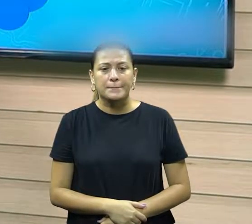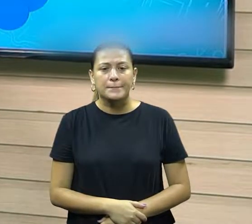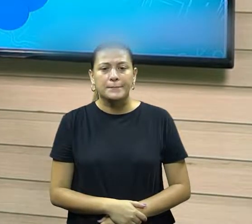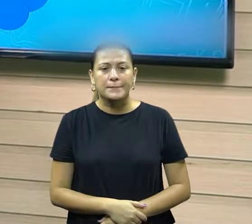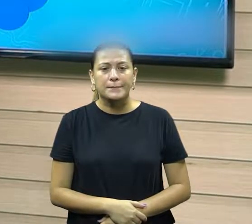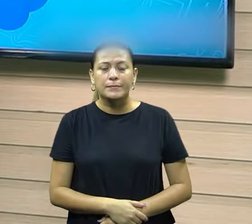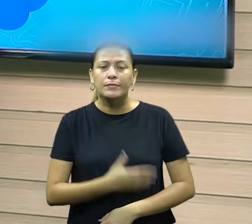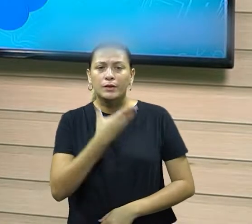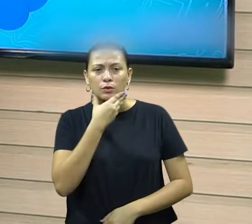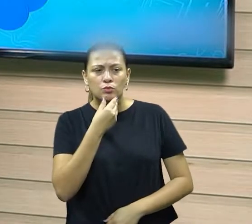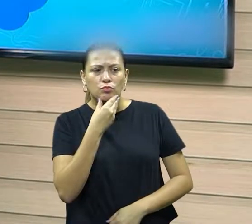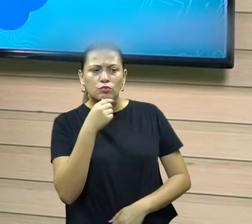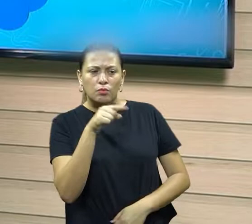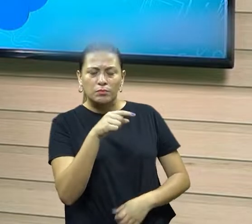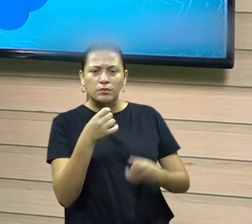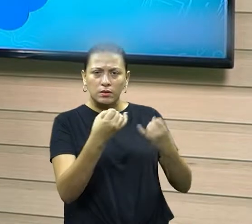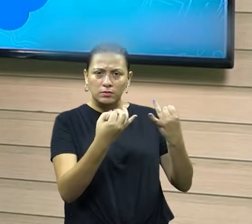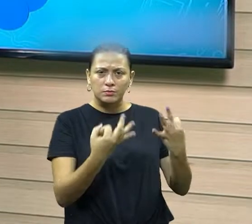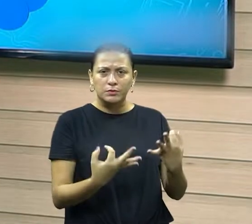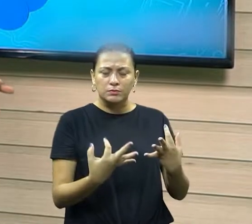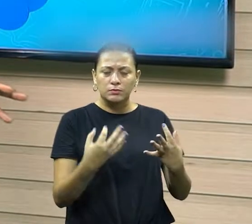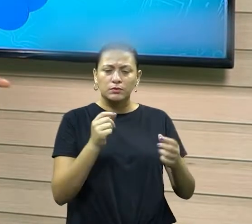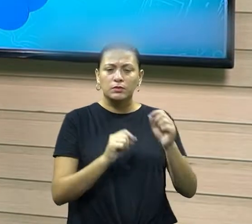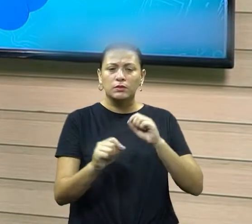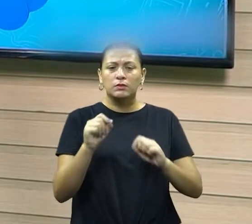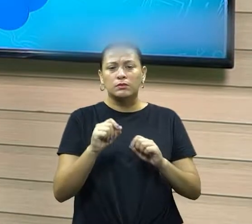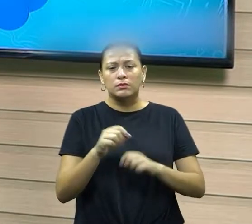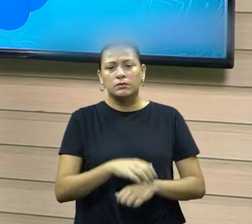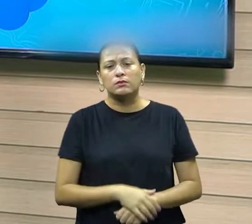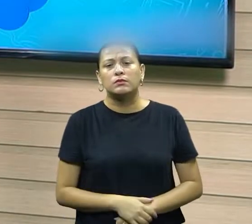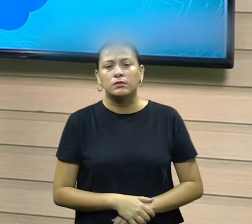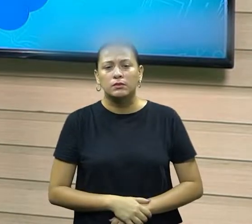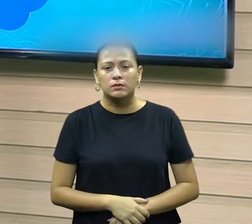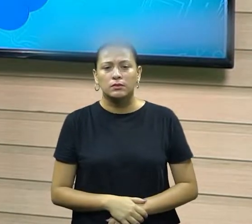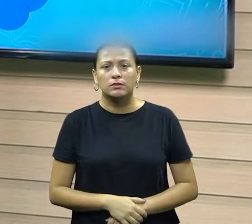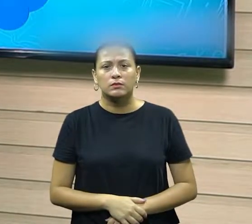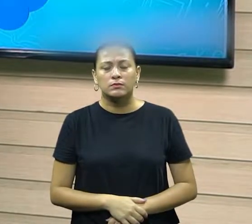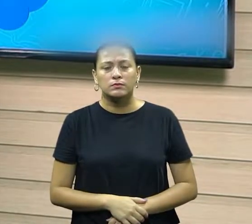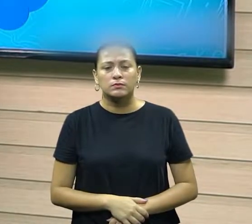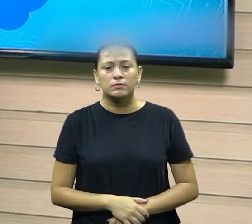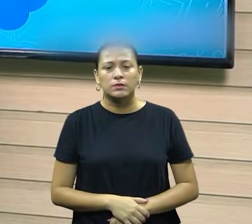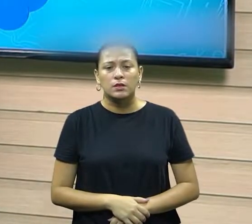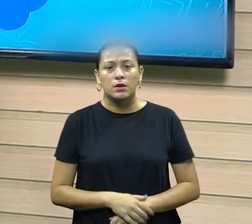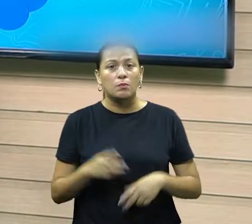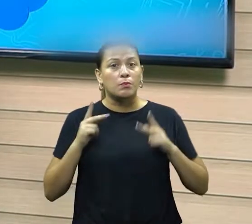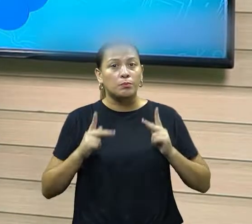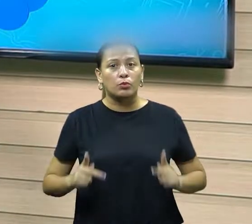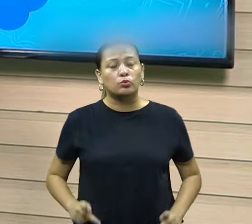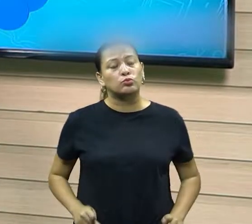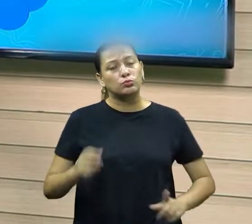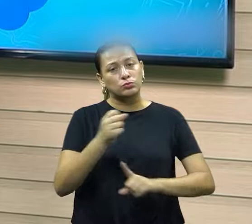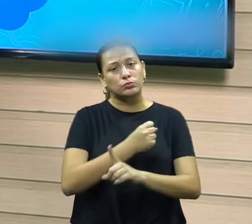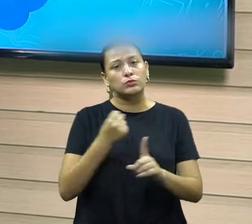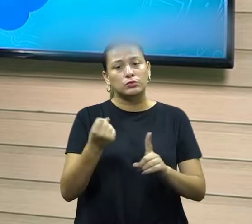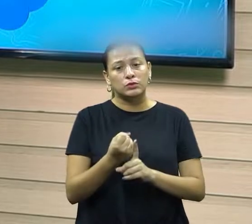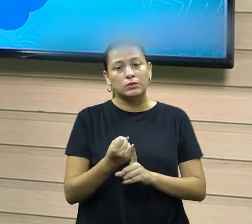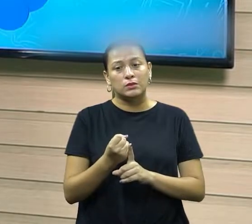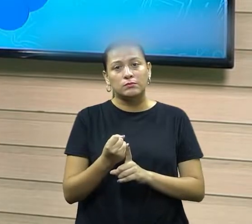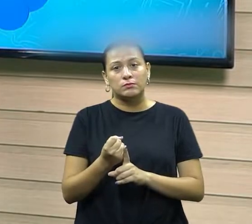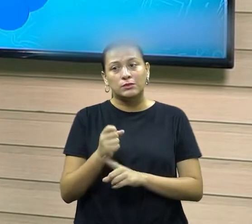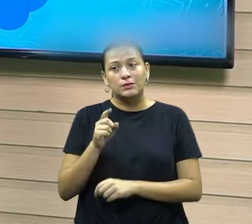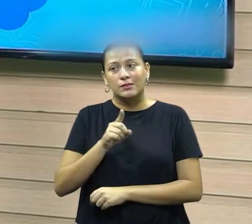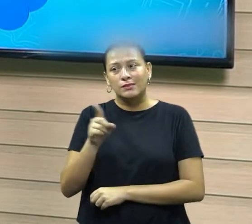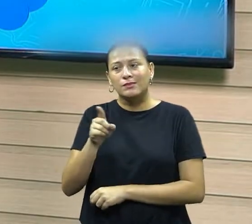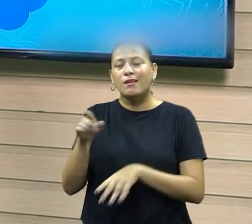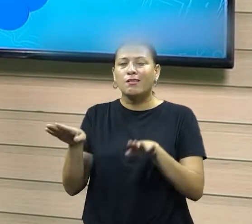o Roy traz como aquele que ele fala que é um processo, que ele fala que é um processo social, a Taja fala que é um